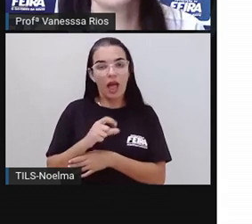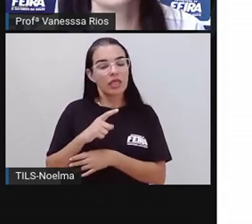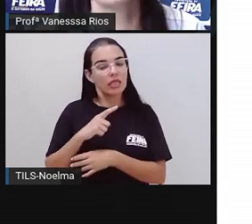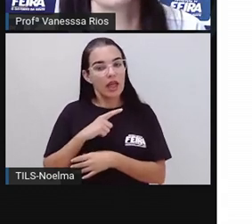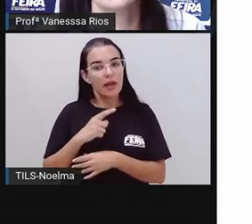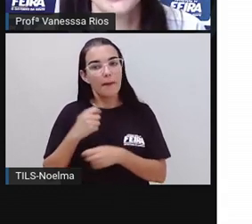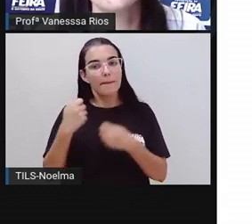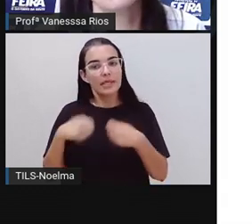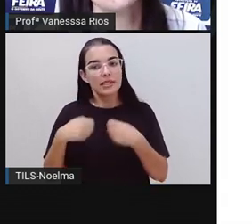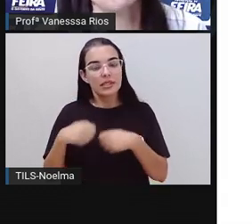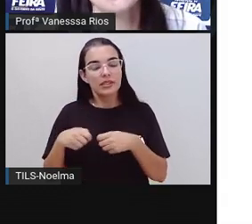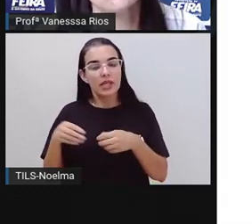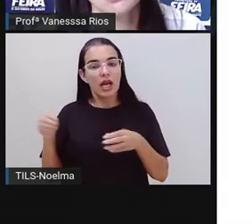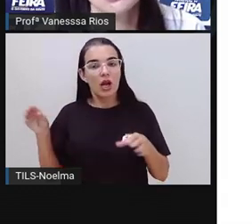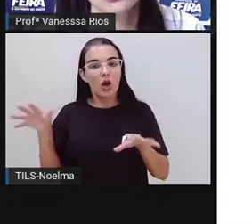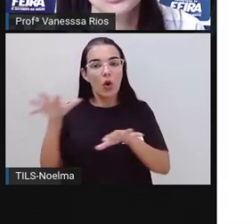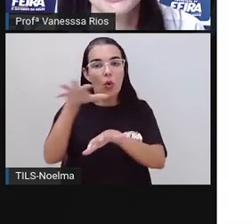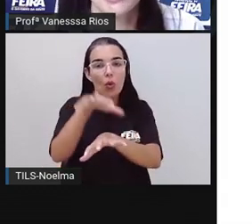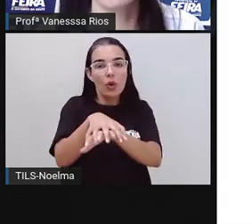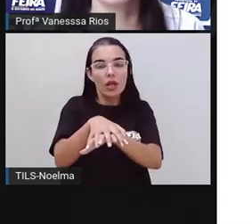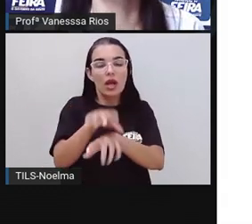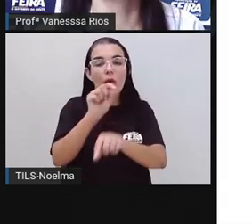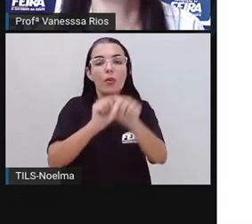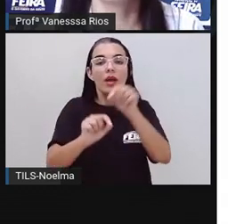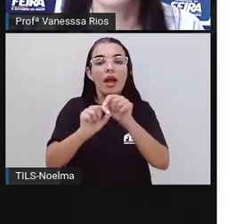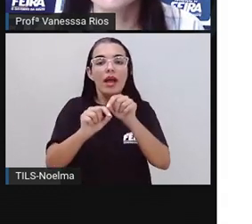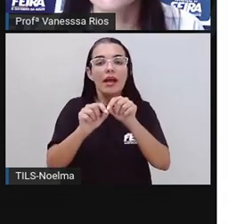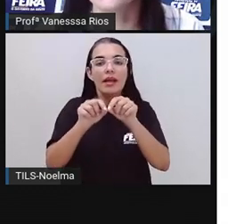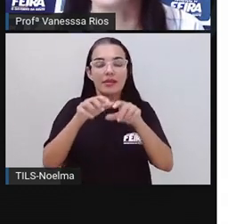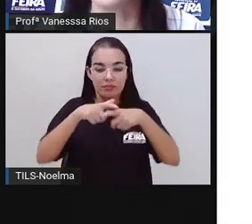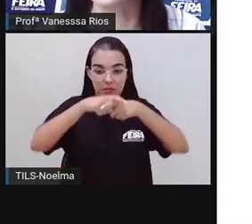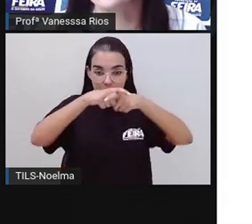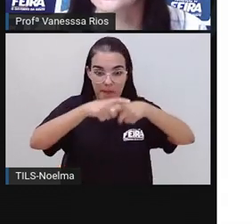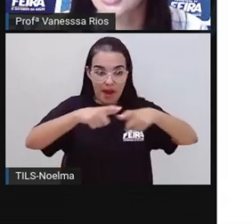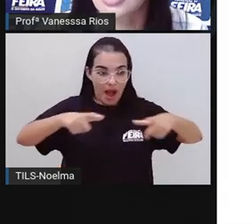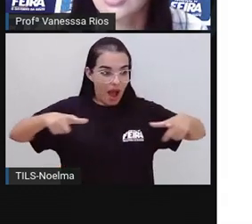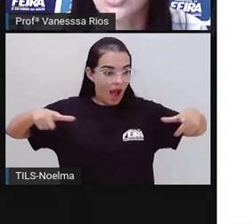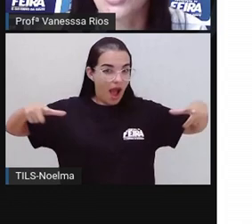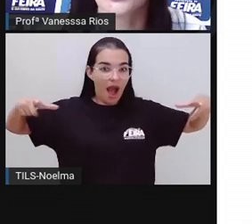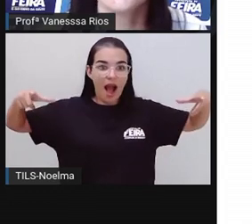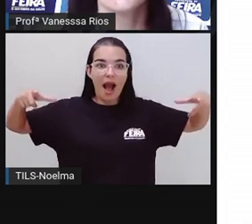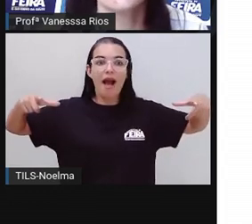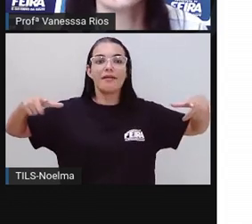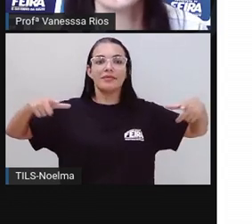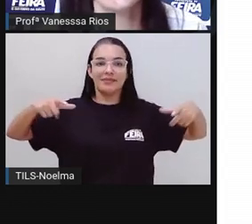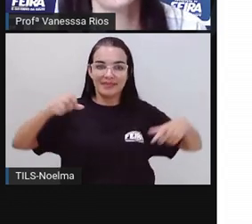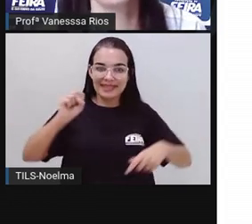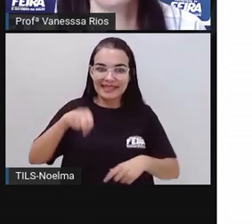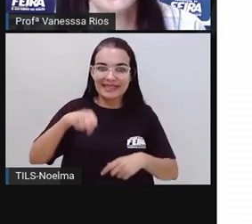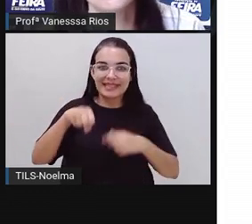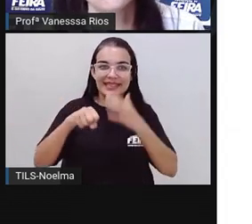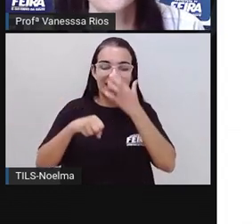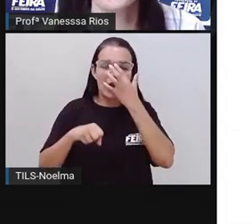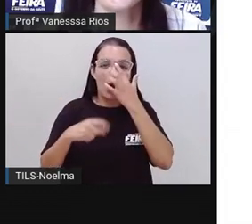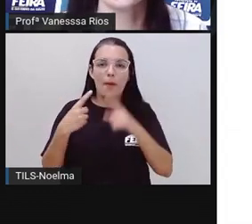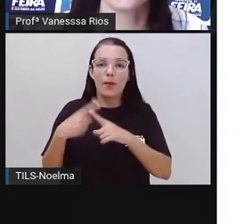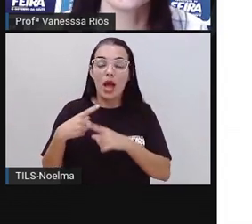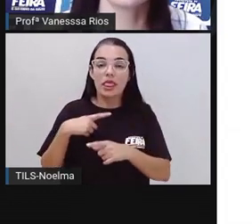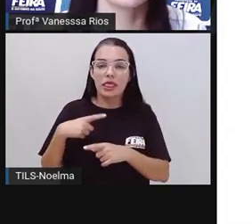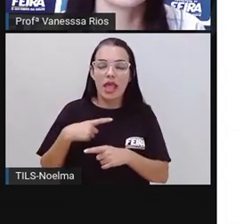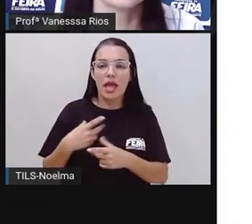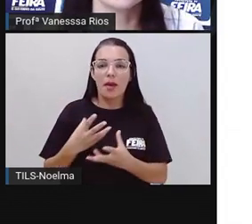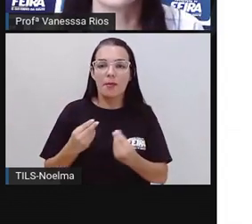precisamos incluir aí um espaço territorial grande, extenso e que é ocupado por